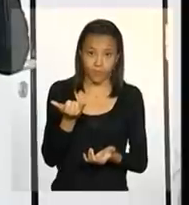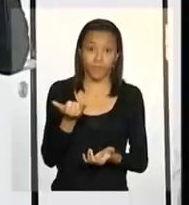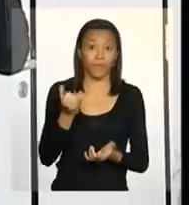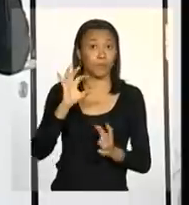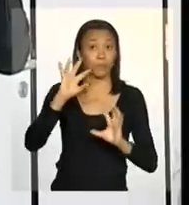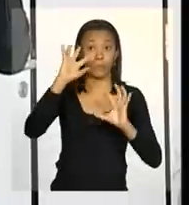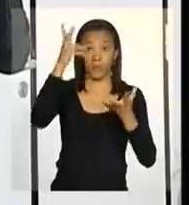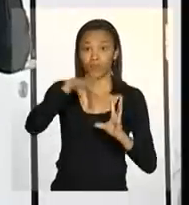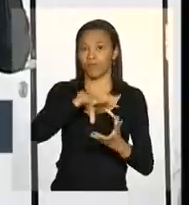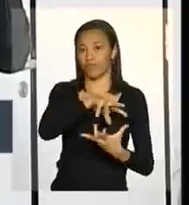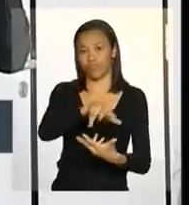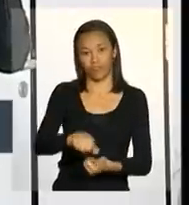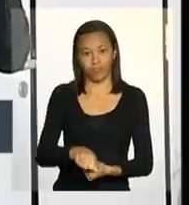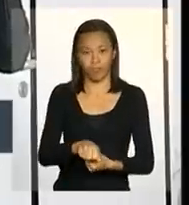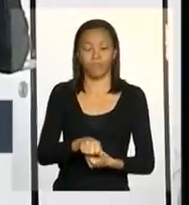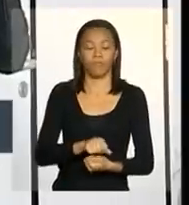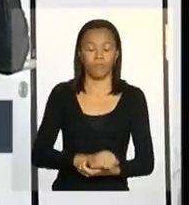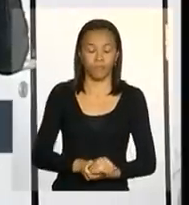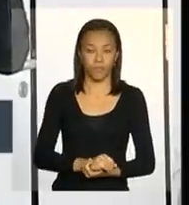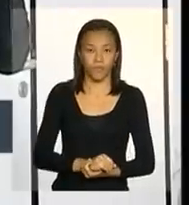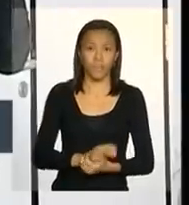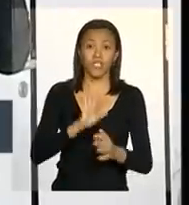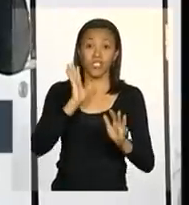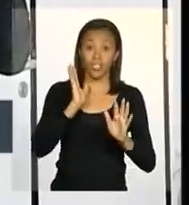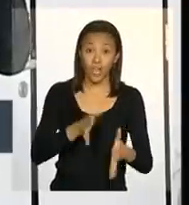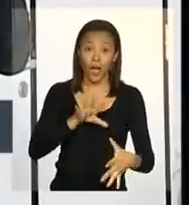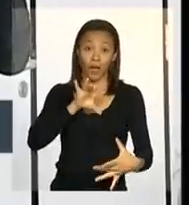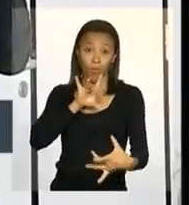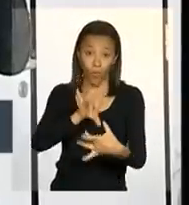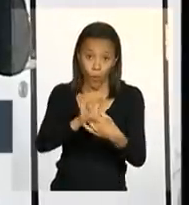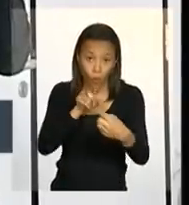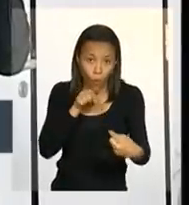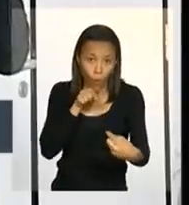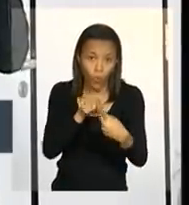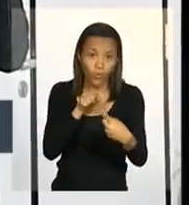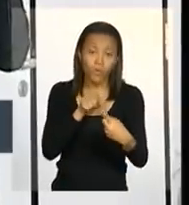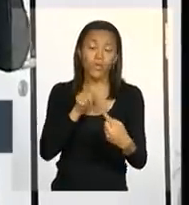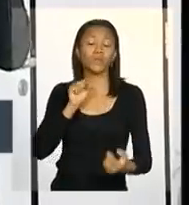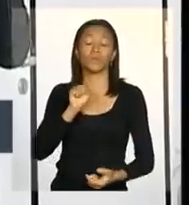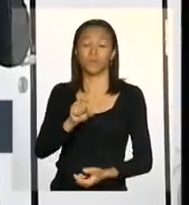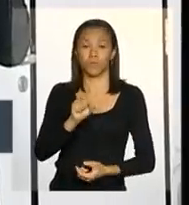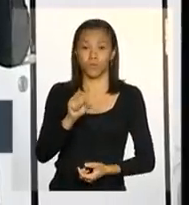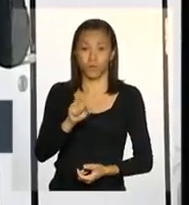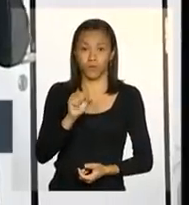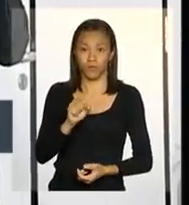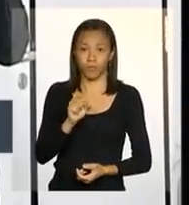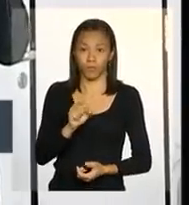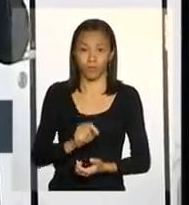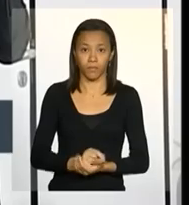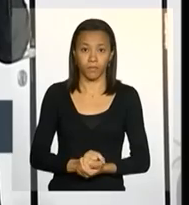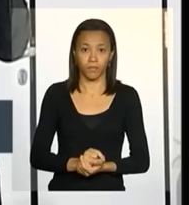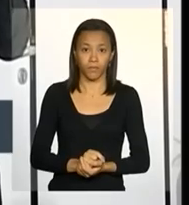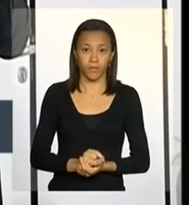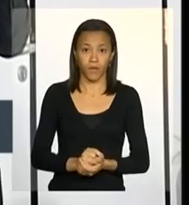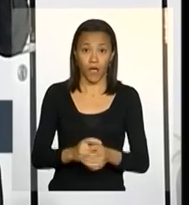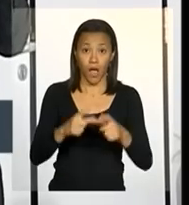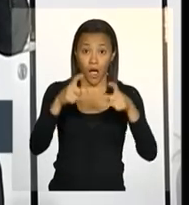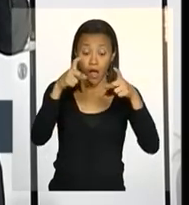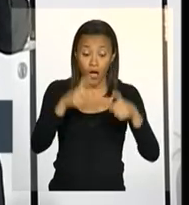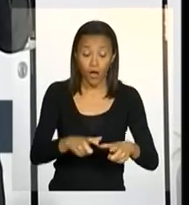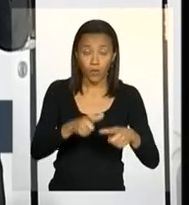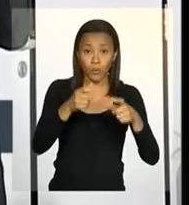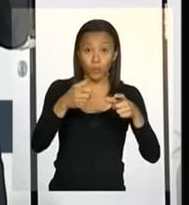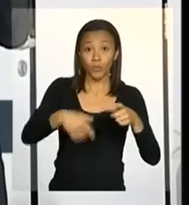climática global. Ela está muito mais associada à gênese de